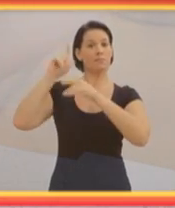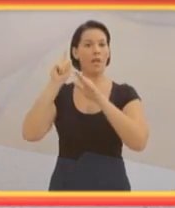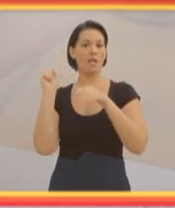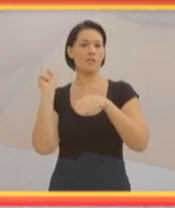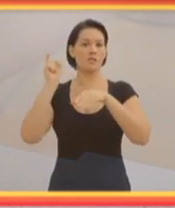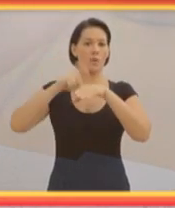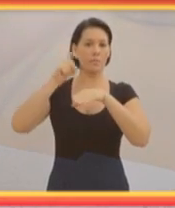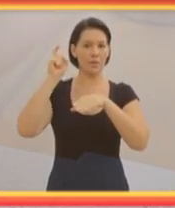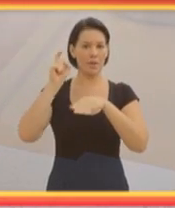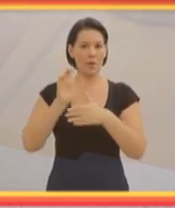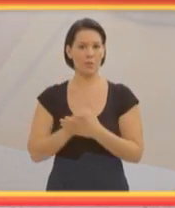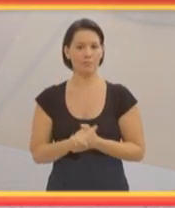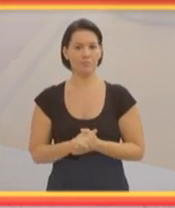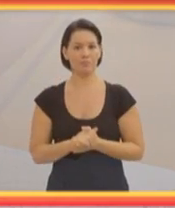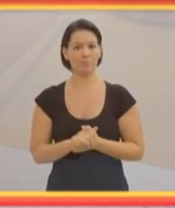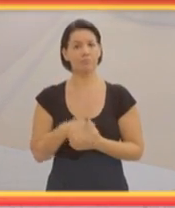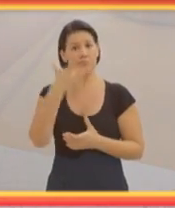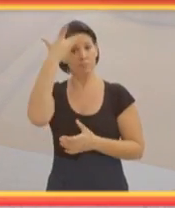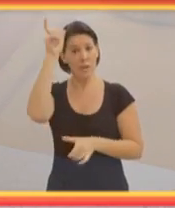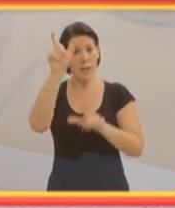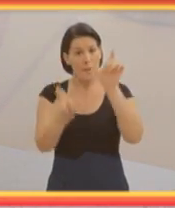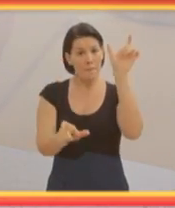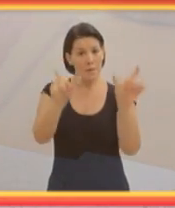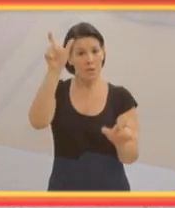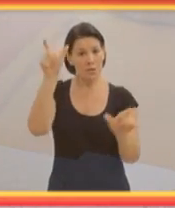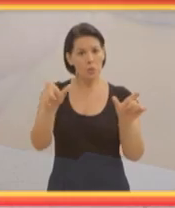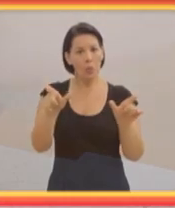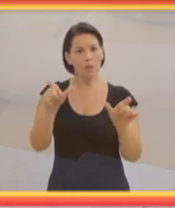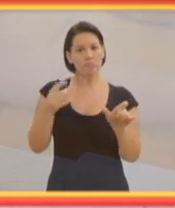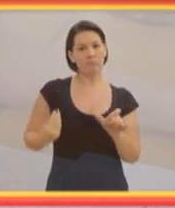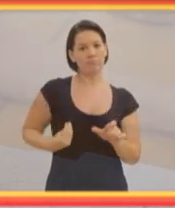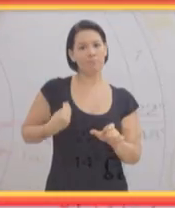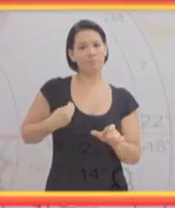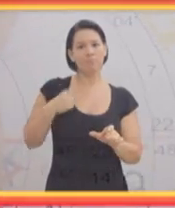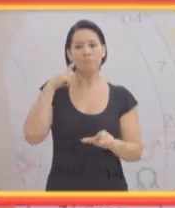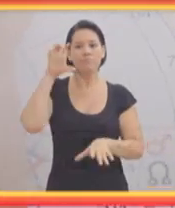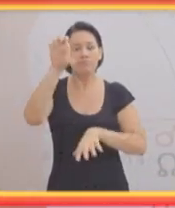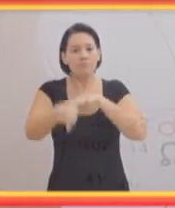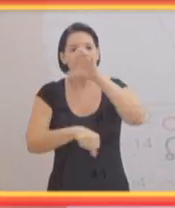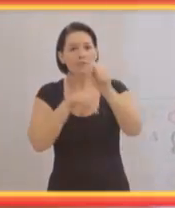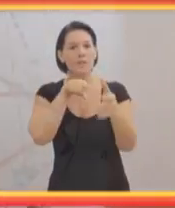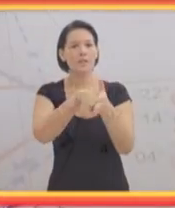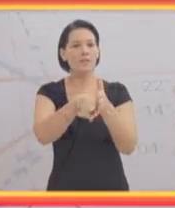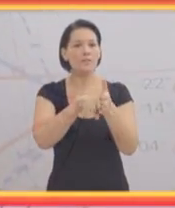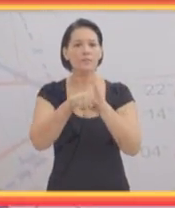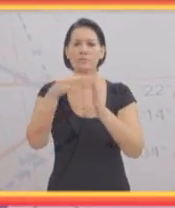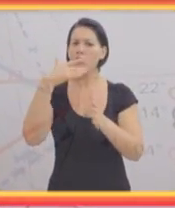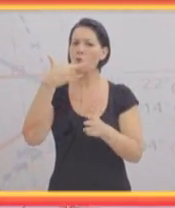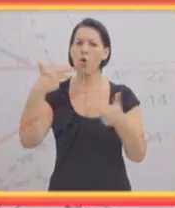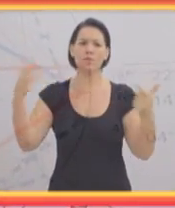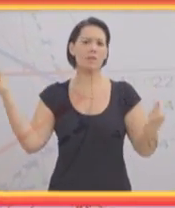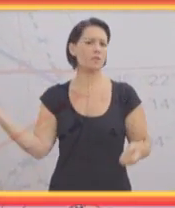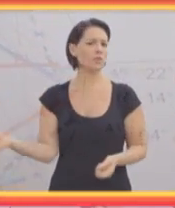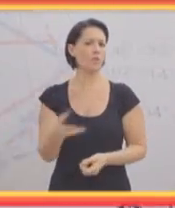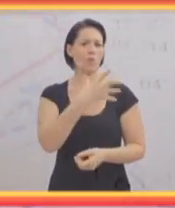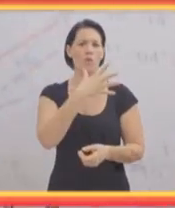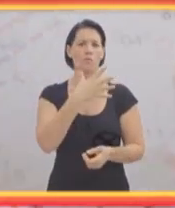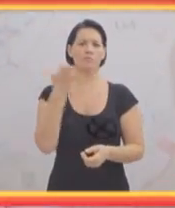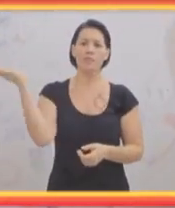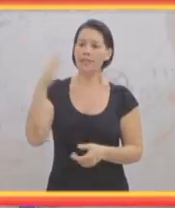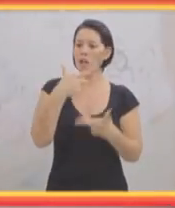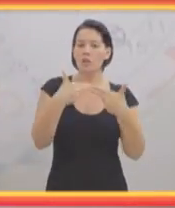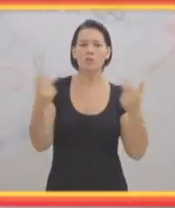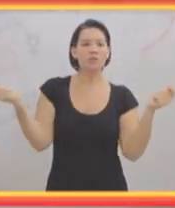ascendente escorpião, do qual são pessoas que vão estar sempre em busca de investigar